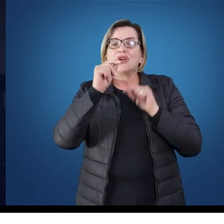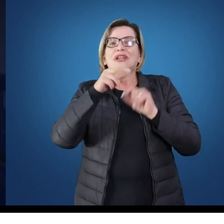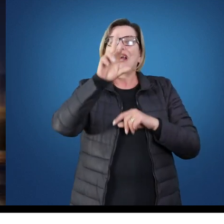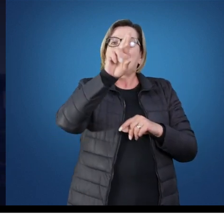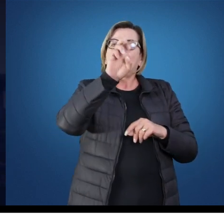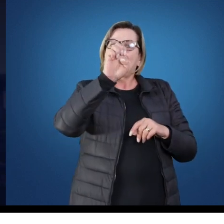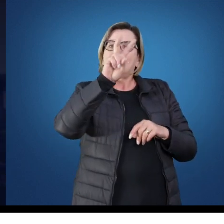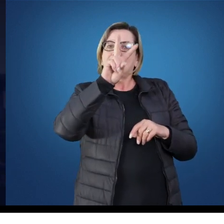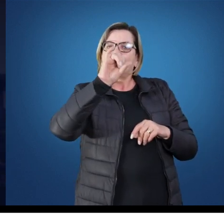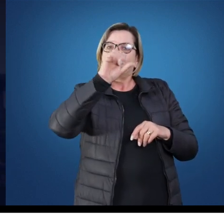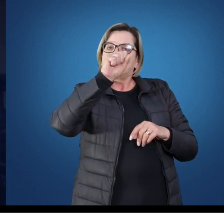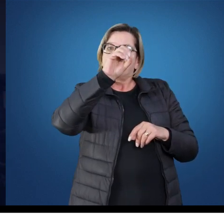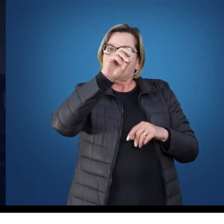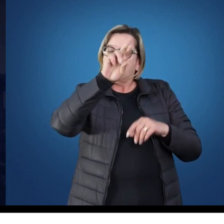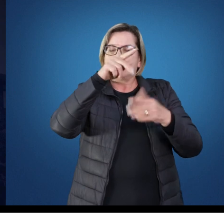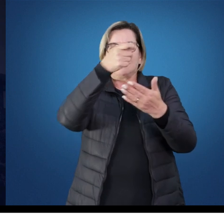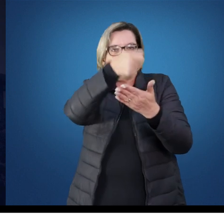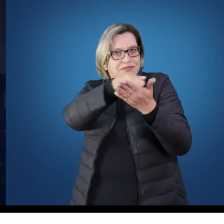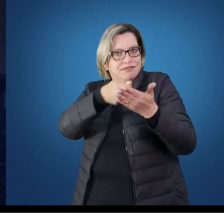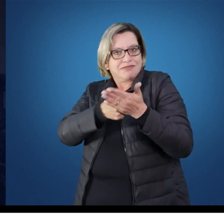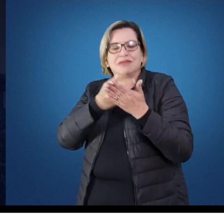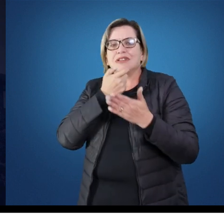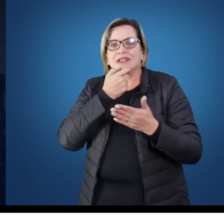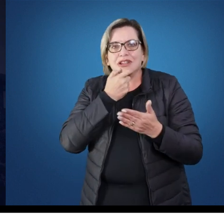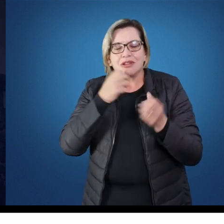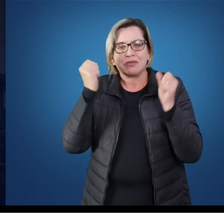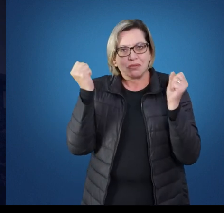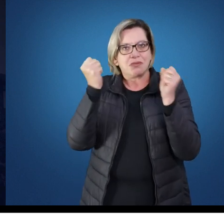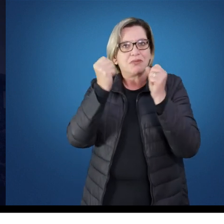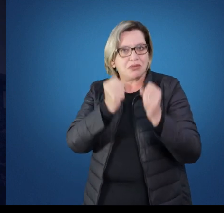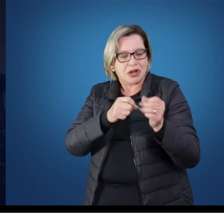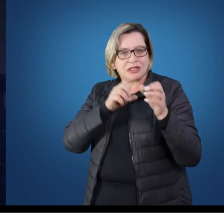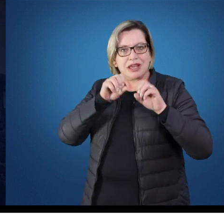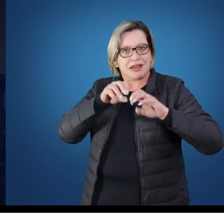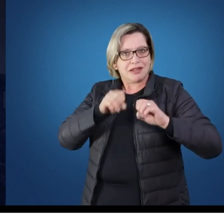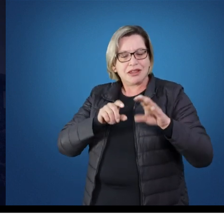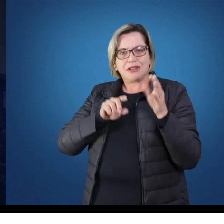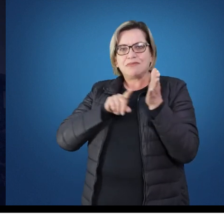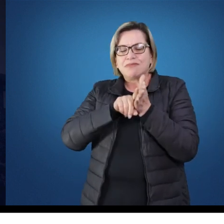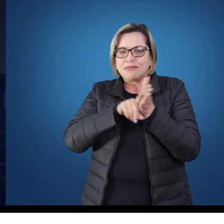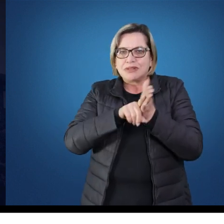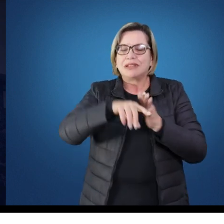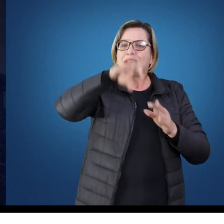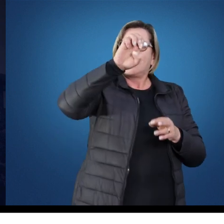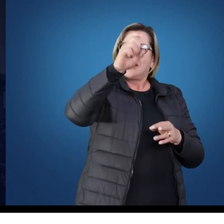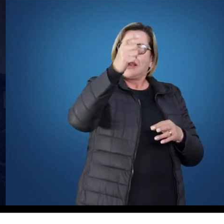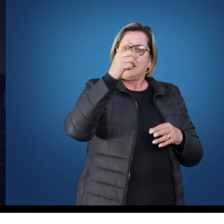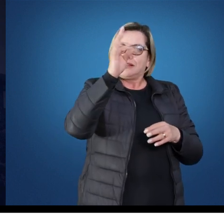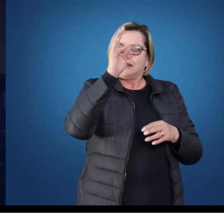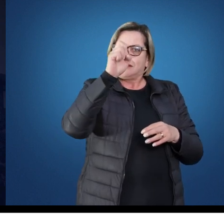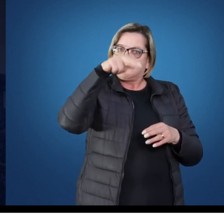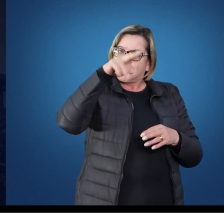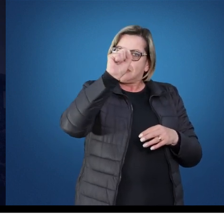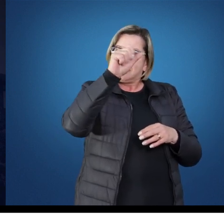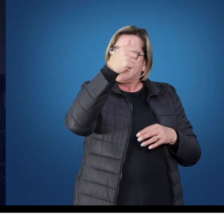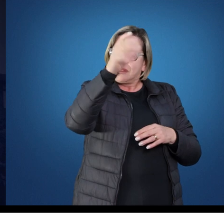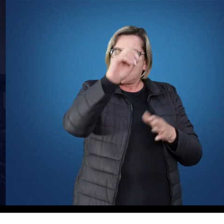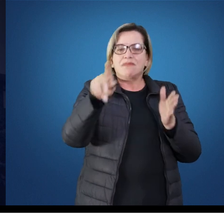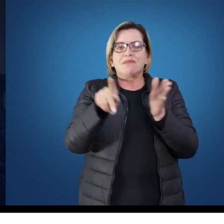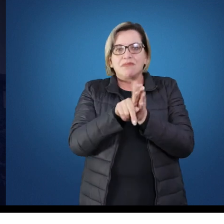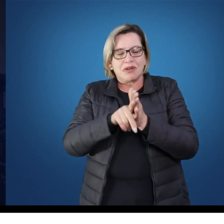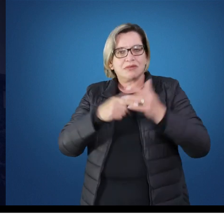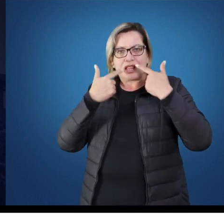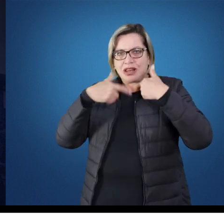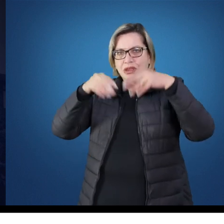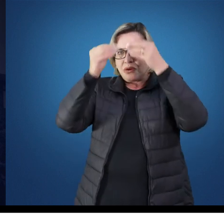O curso possibilita o desenvolvimento de atividades de ensino, pesquisa e extensão, nos campos da linguagem e das literaturas, de